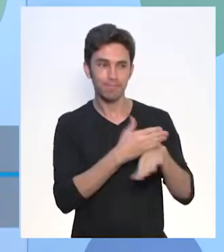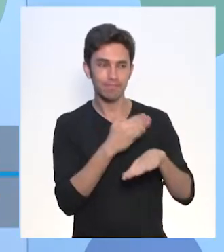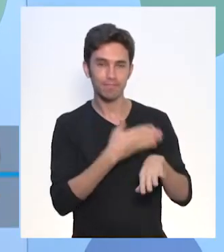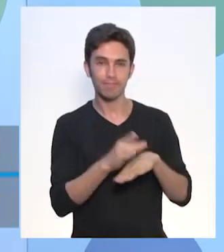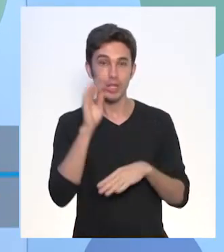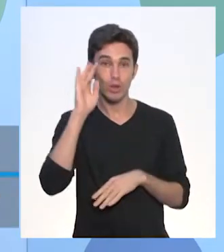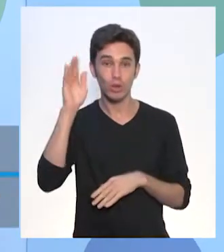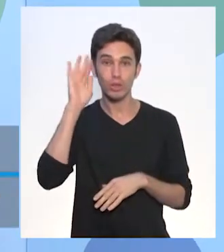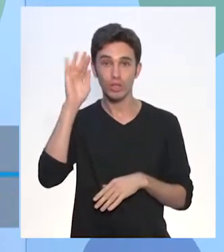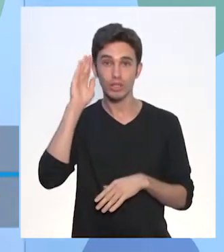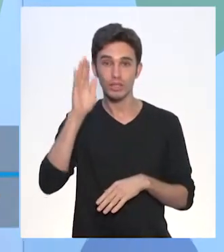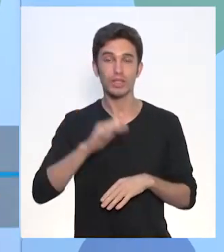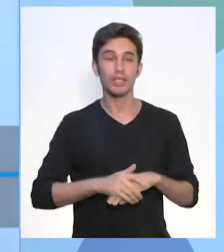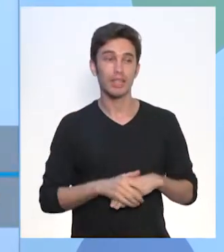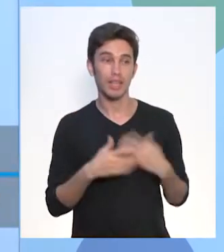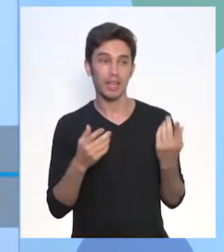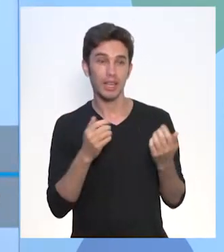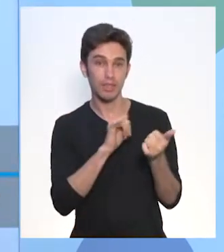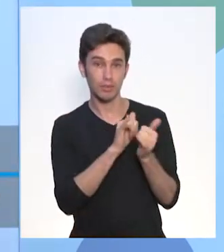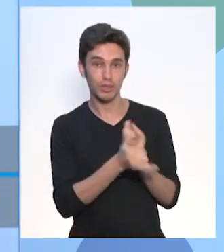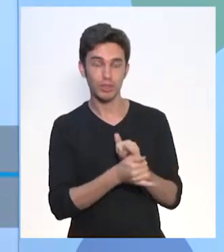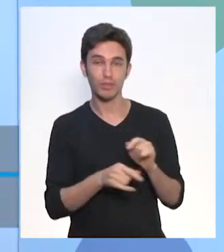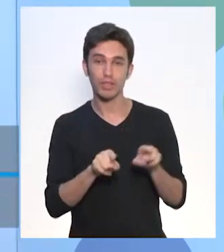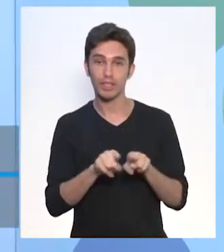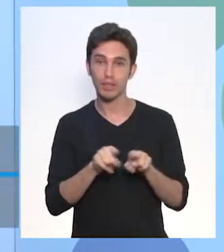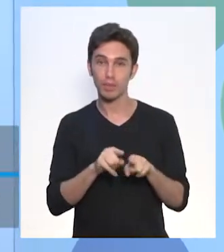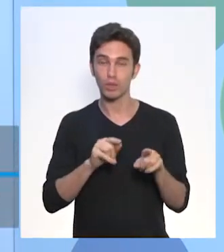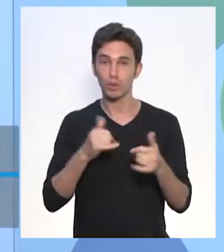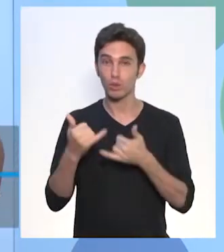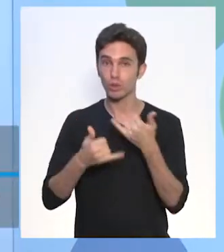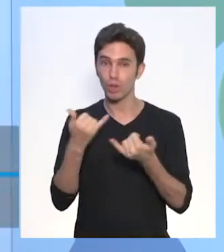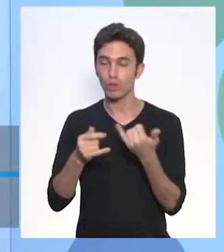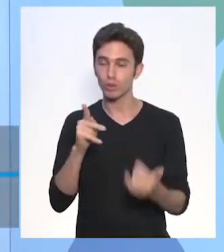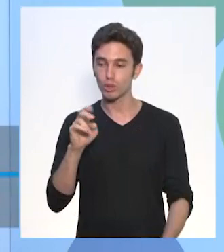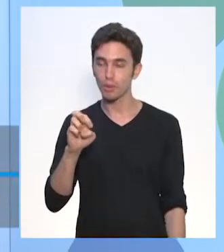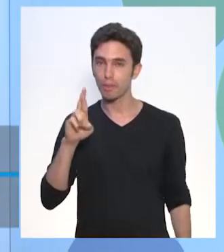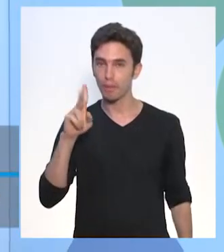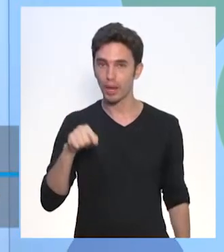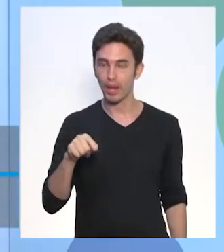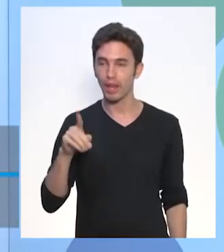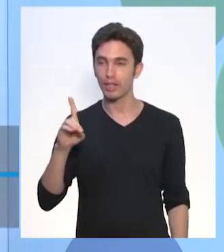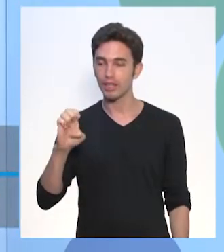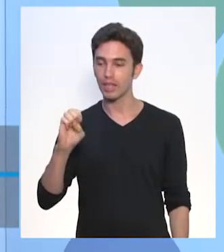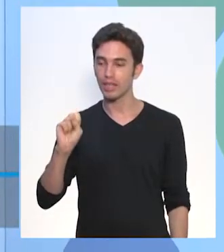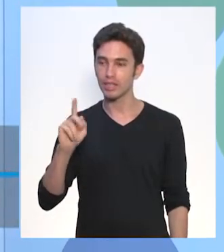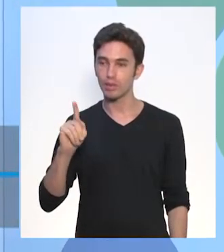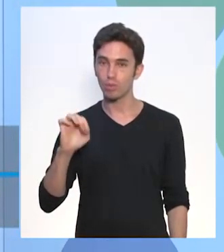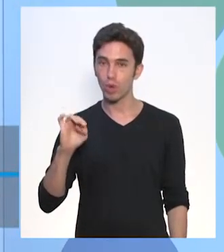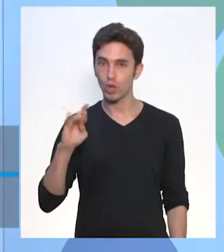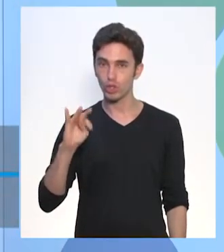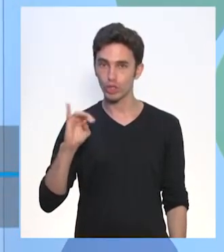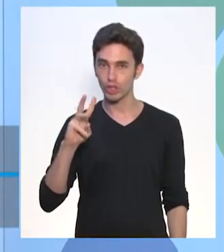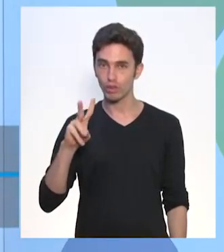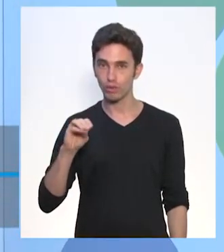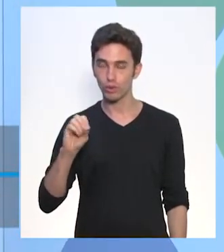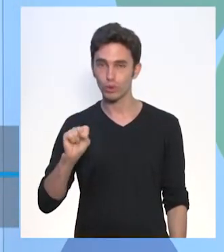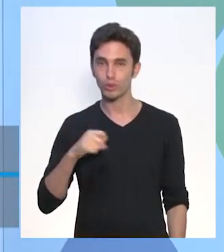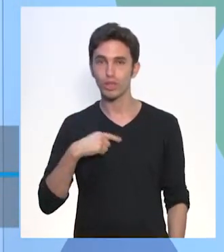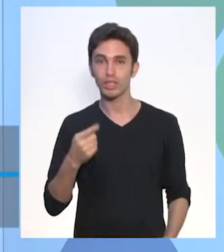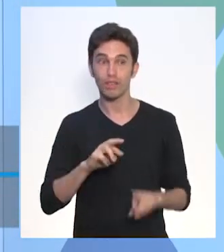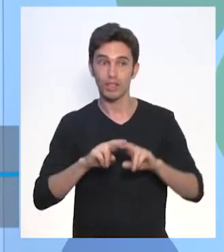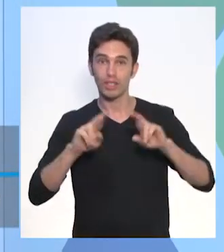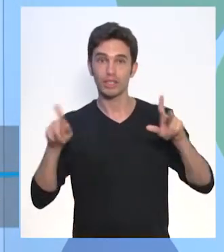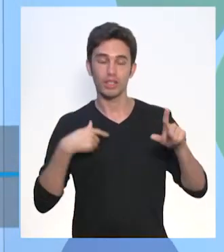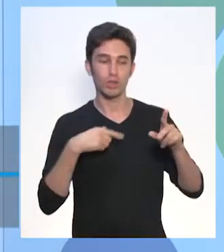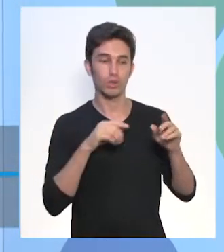lúdicas esportivas e dos jogos pré-desportivos, diferenciando-os dos esportes de